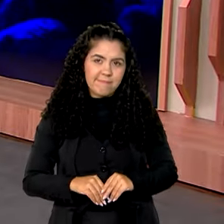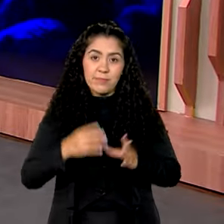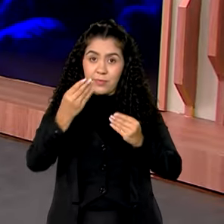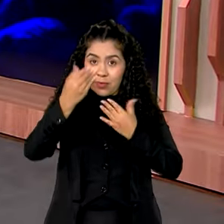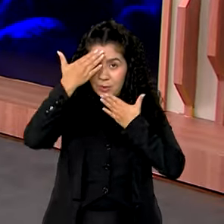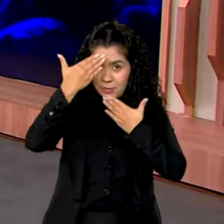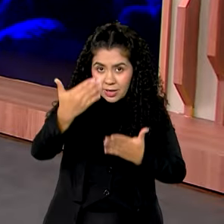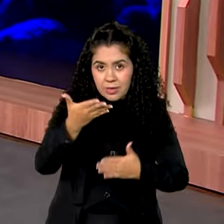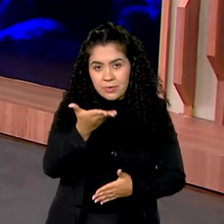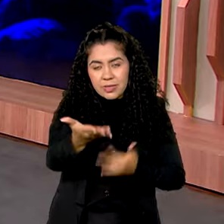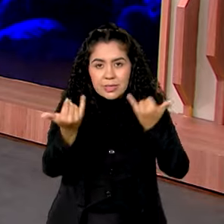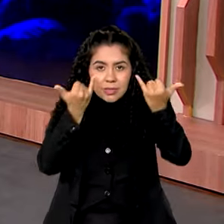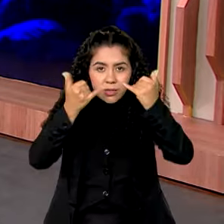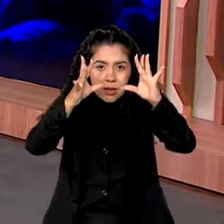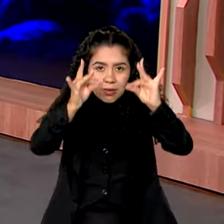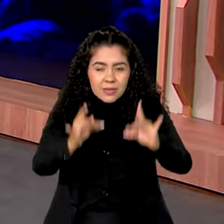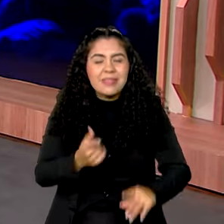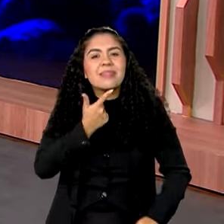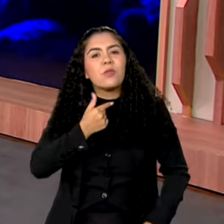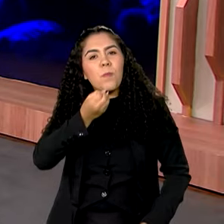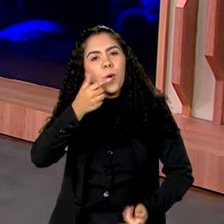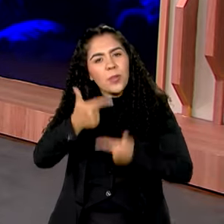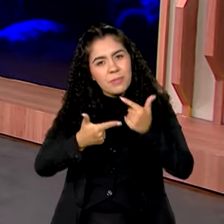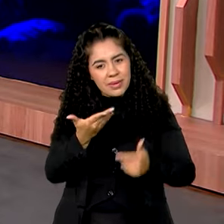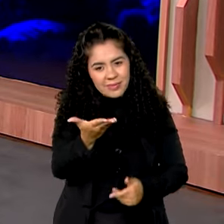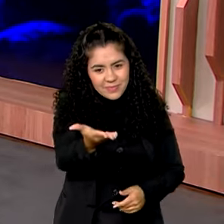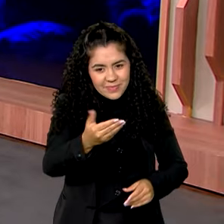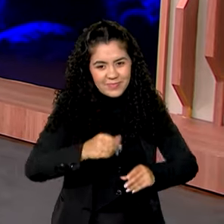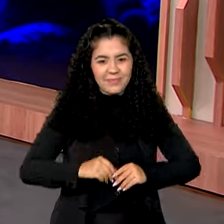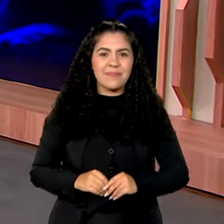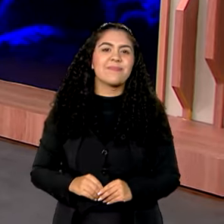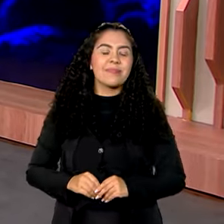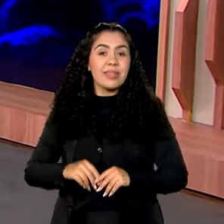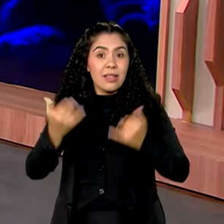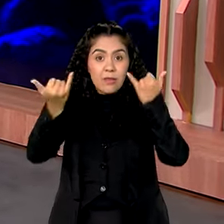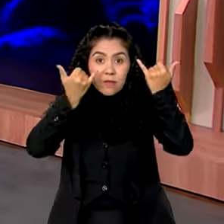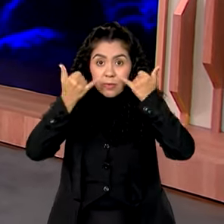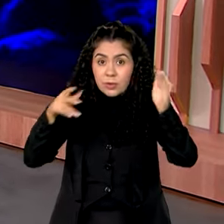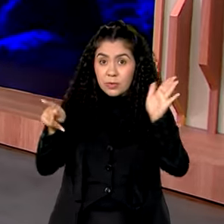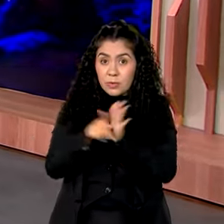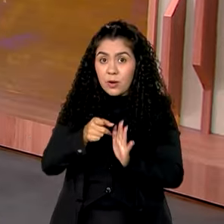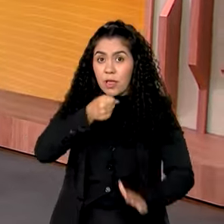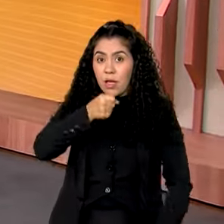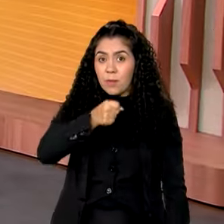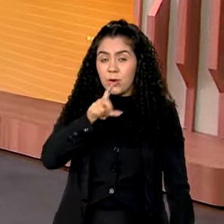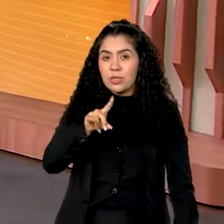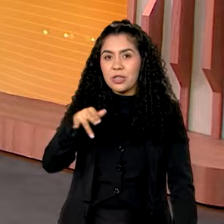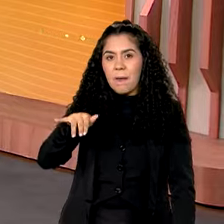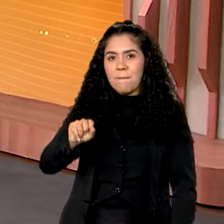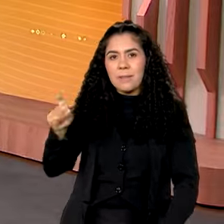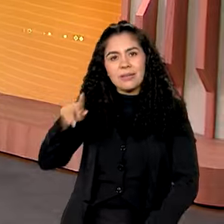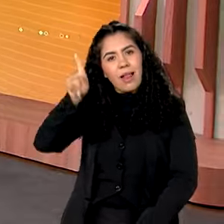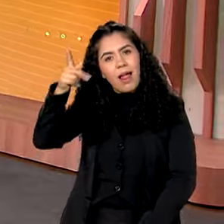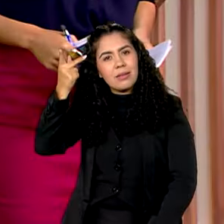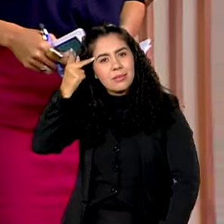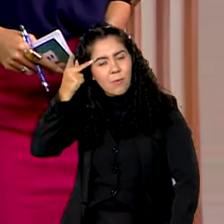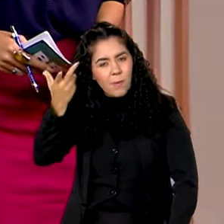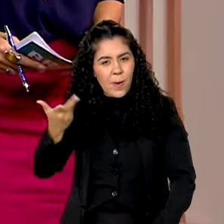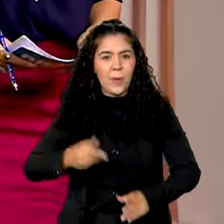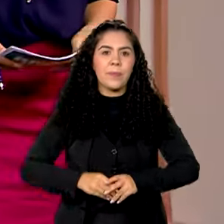Dimas, muito obrigada pelas informações. Bom trabalho para você. As informações aí de Dimas Soldi, direto de São Paulo.